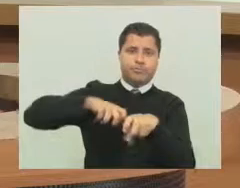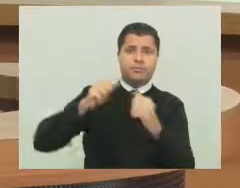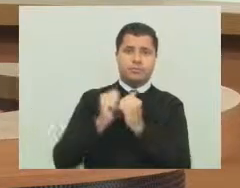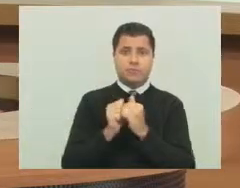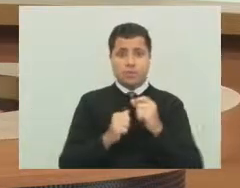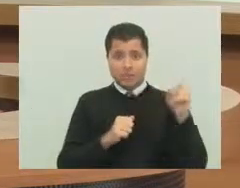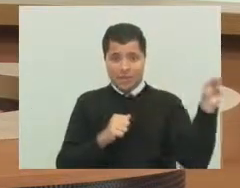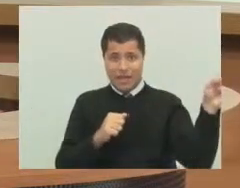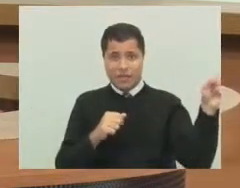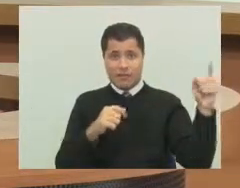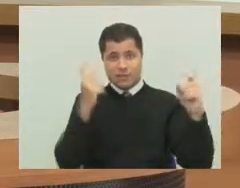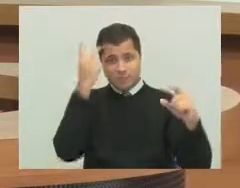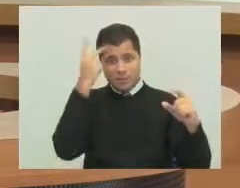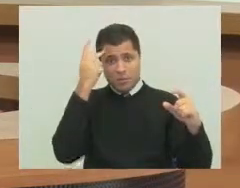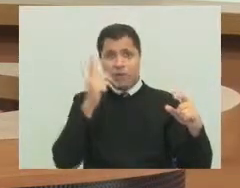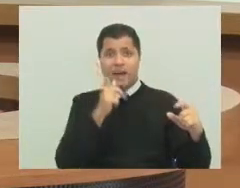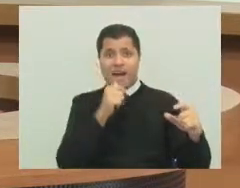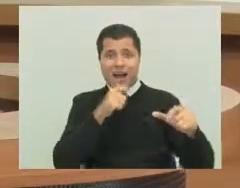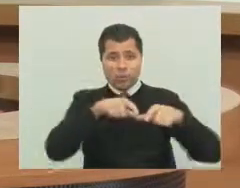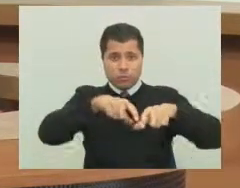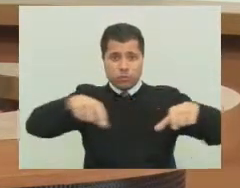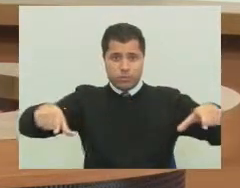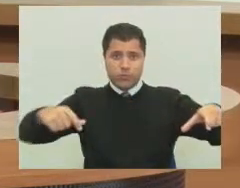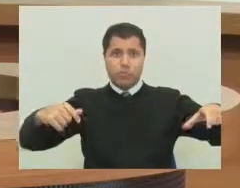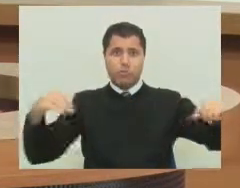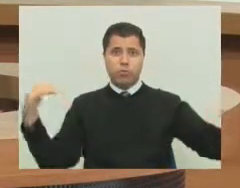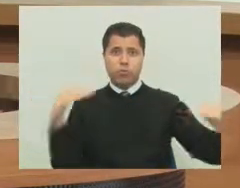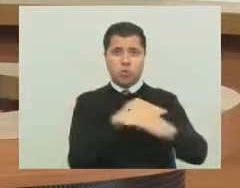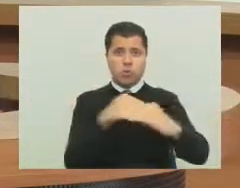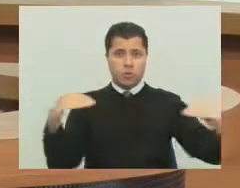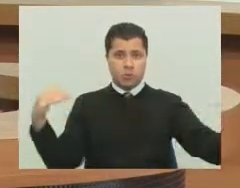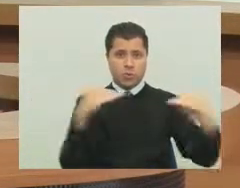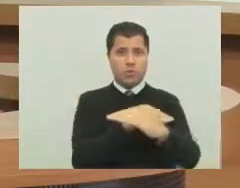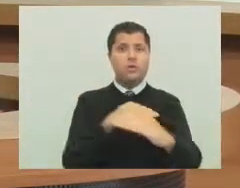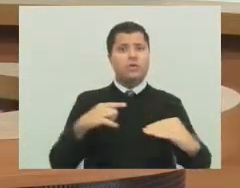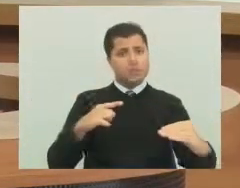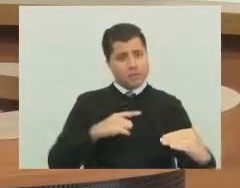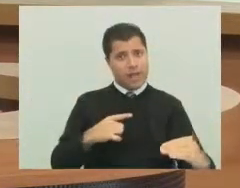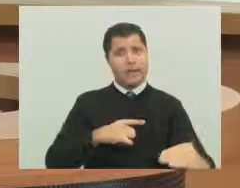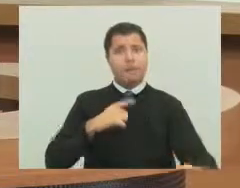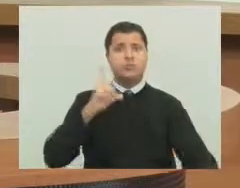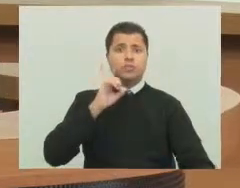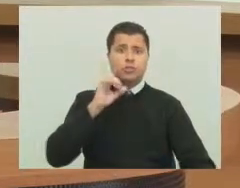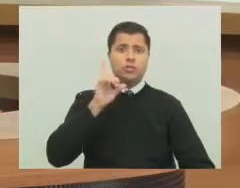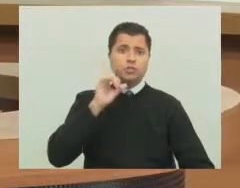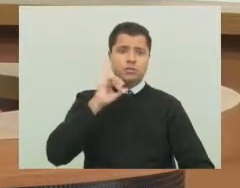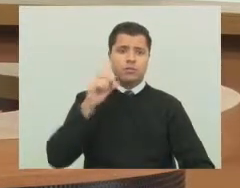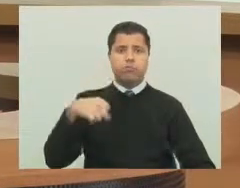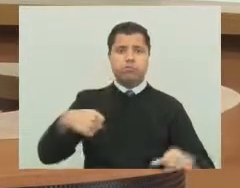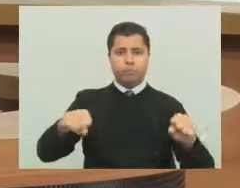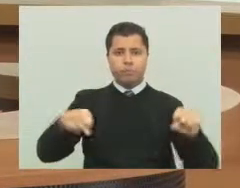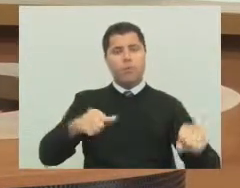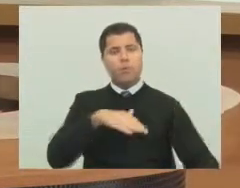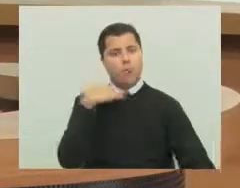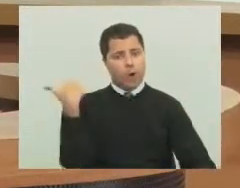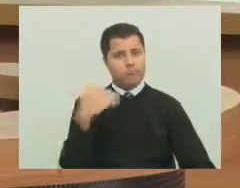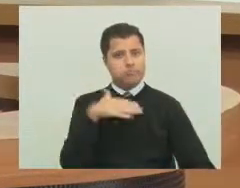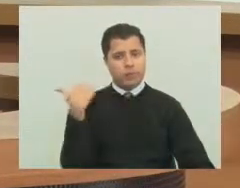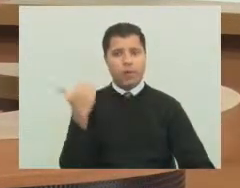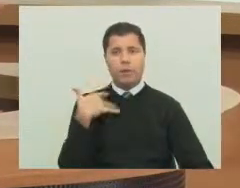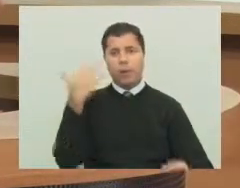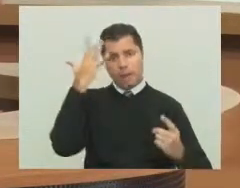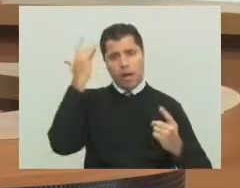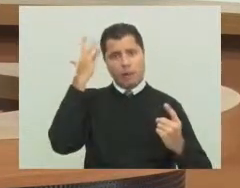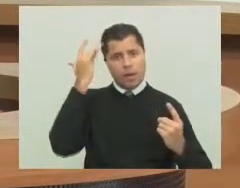uma pessoa por dia. Motocicleta na marginal de ET. Não há necessidade nenhuma